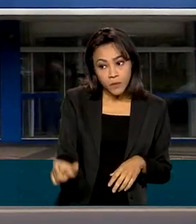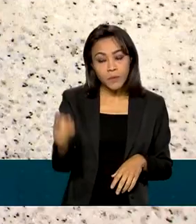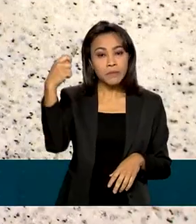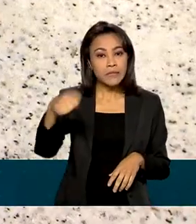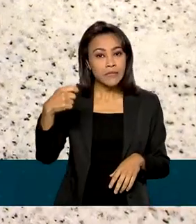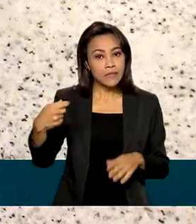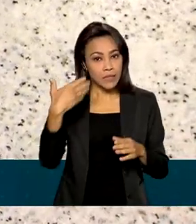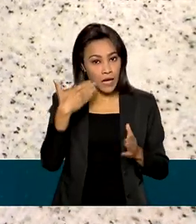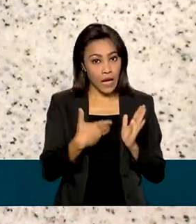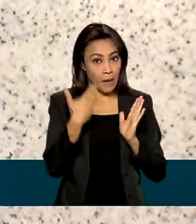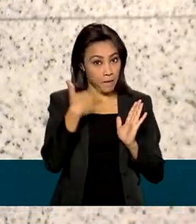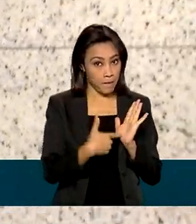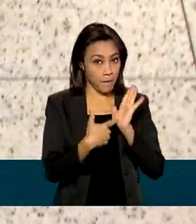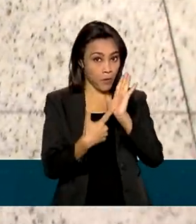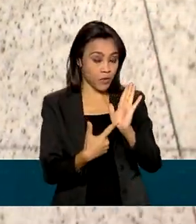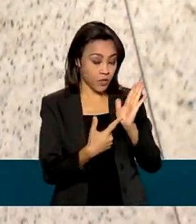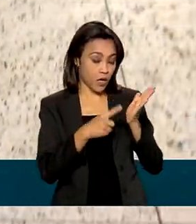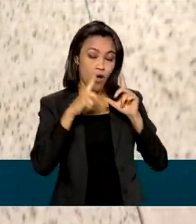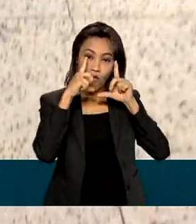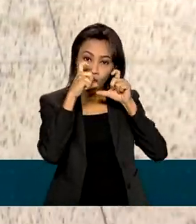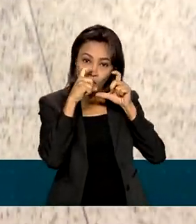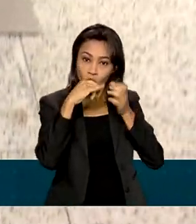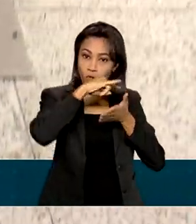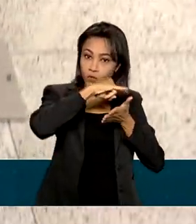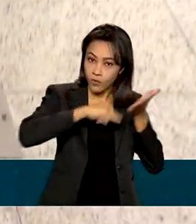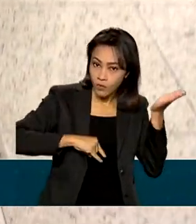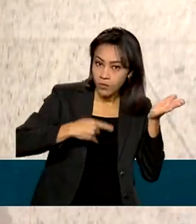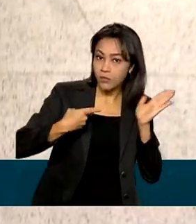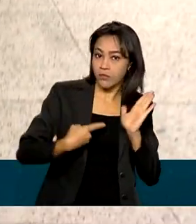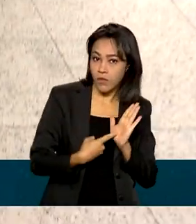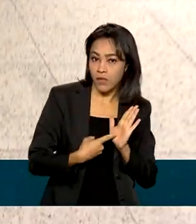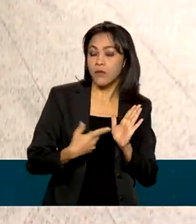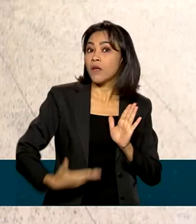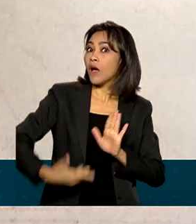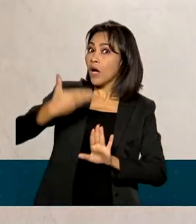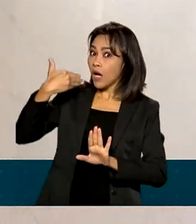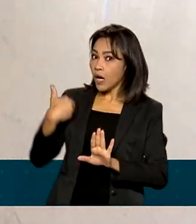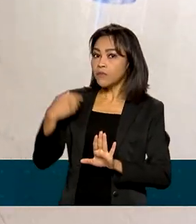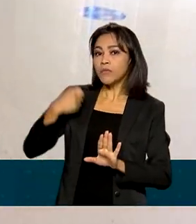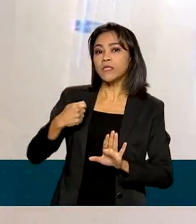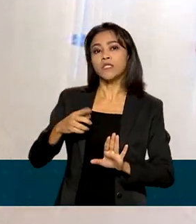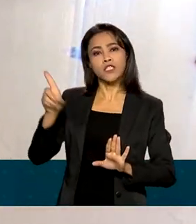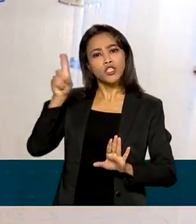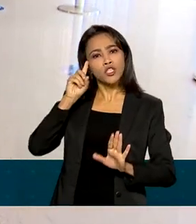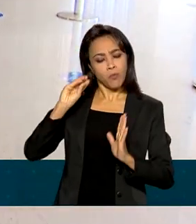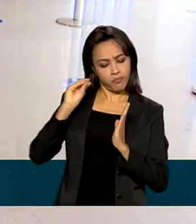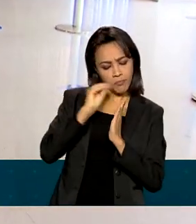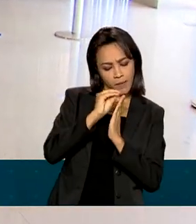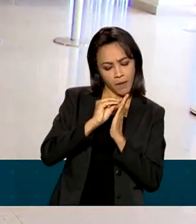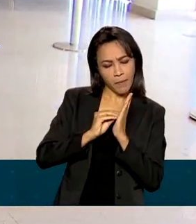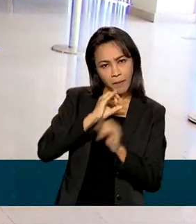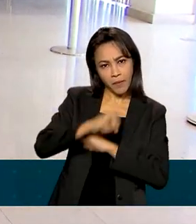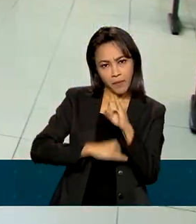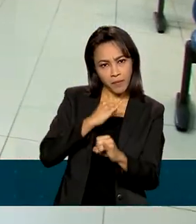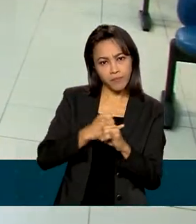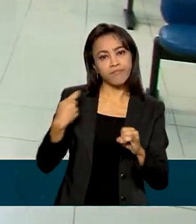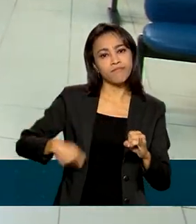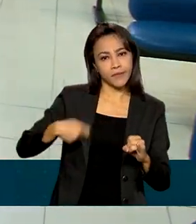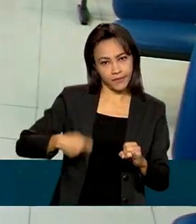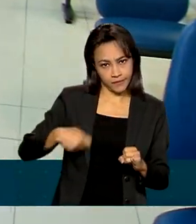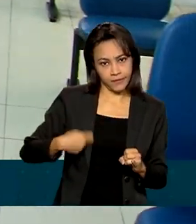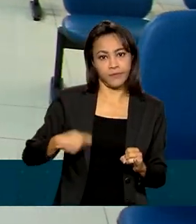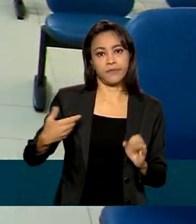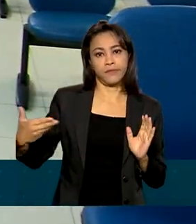apresentar um documento oficial com foto. A norma também estabelece o agendamento prévio em quase todas as situações. E esse